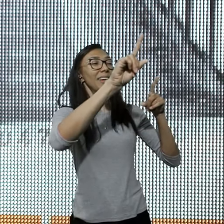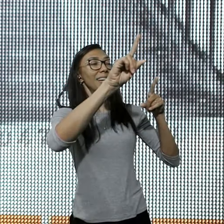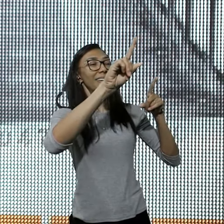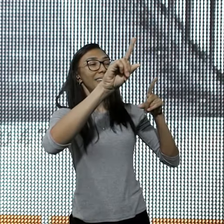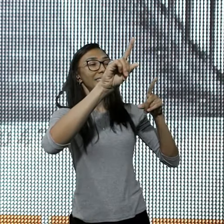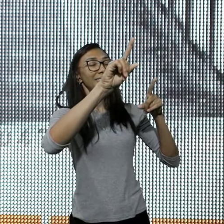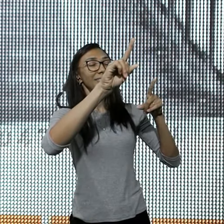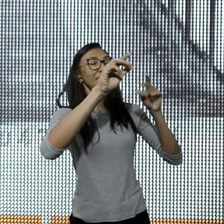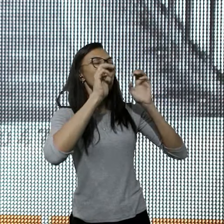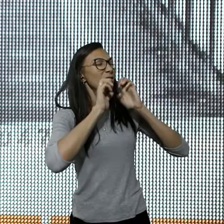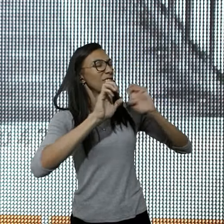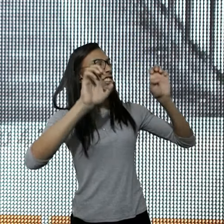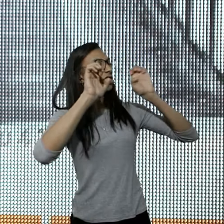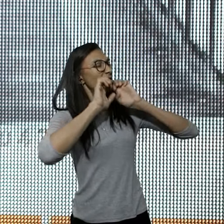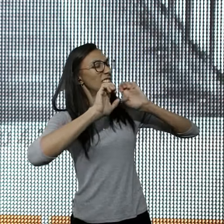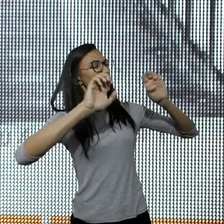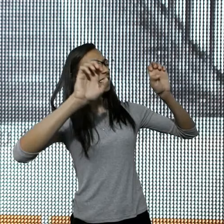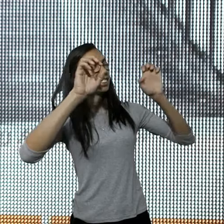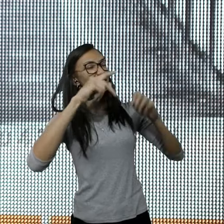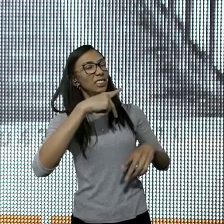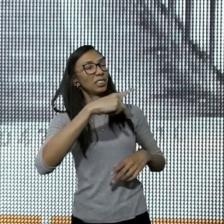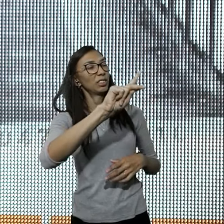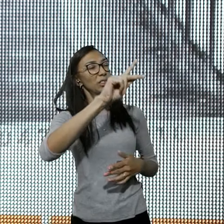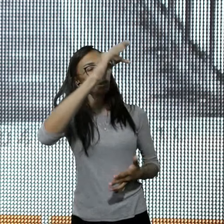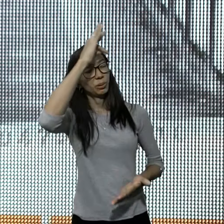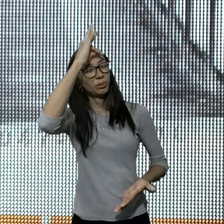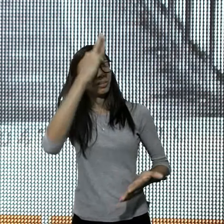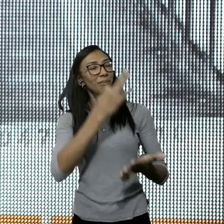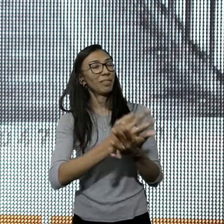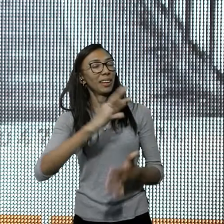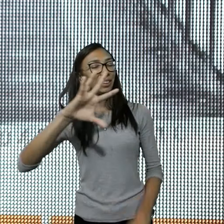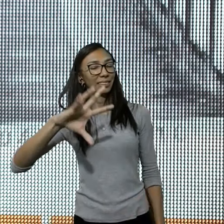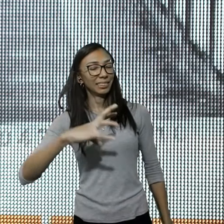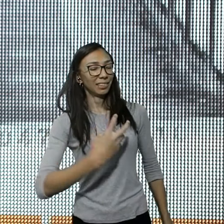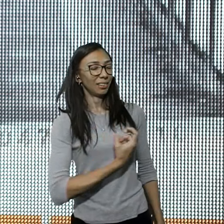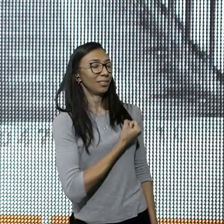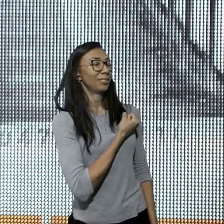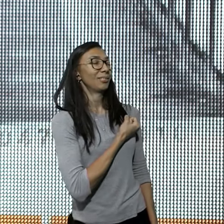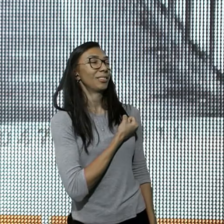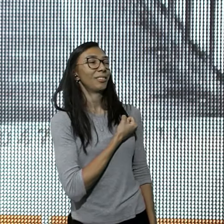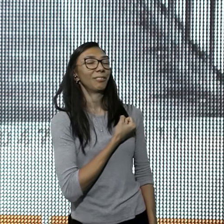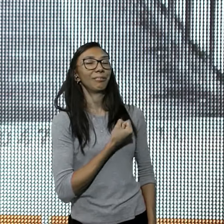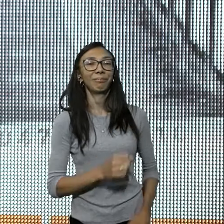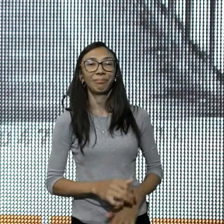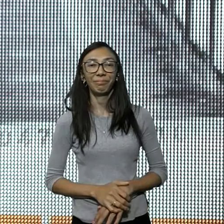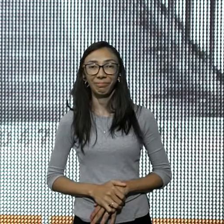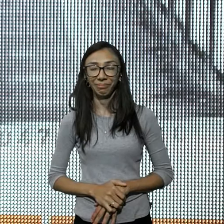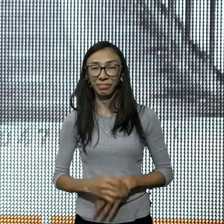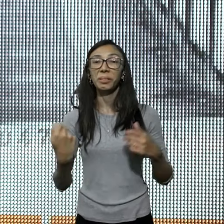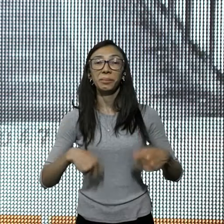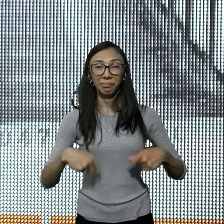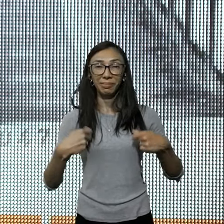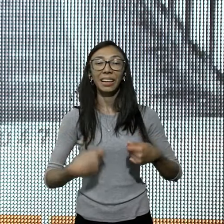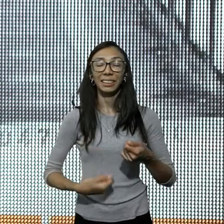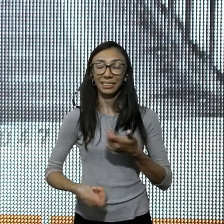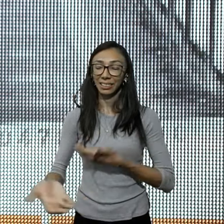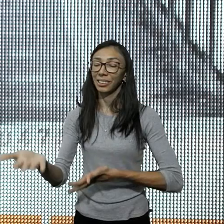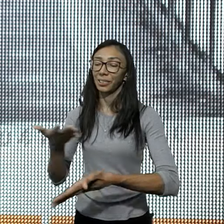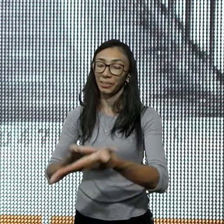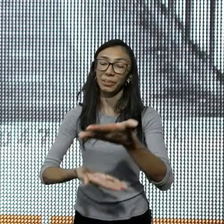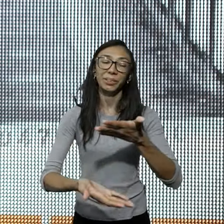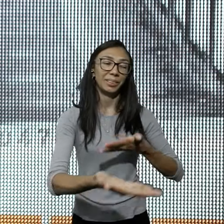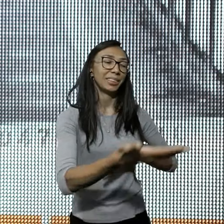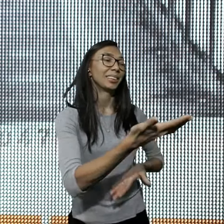levante-se, vá, a sua fé, o salvou, é preciso distribuir, é